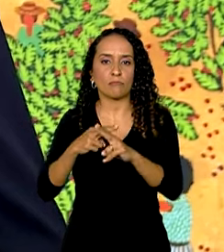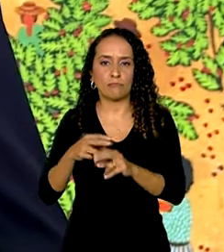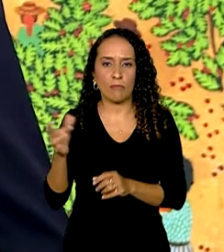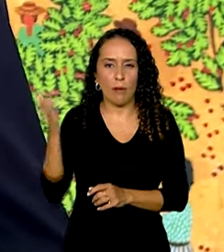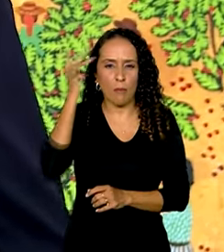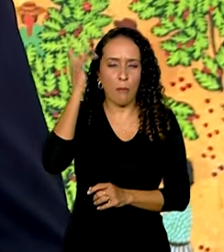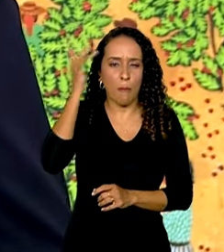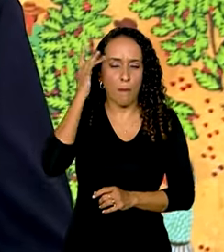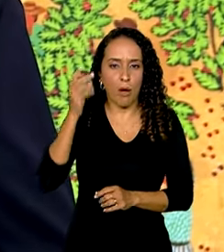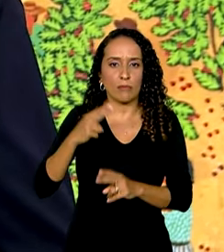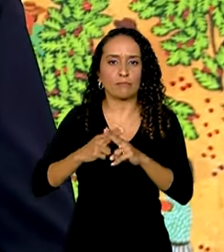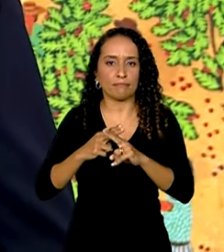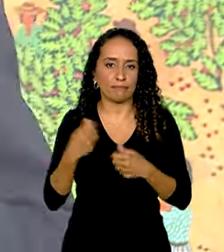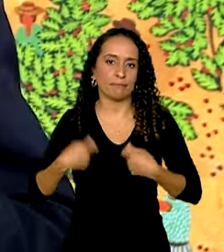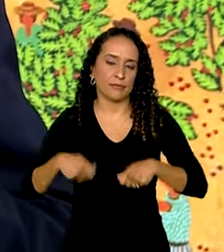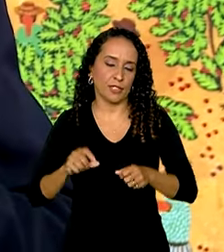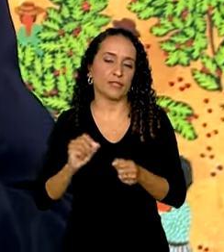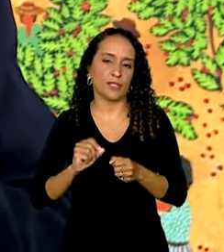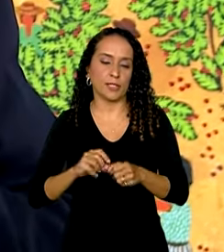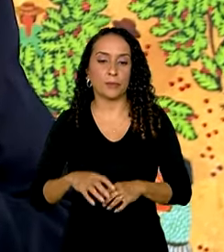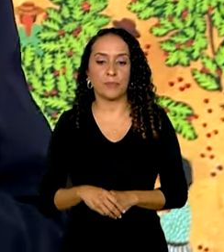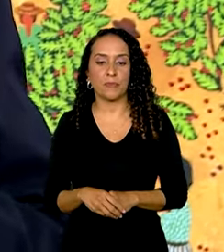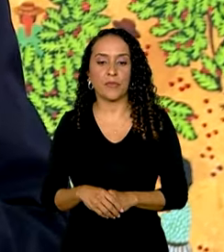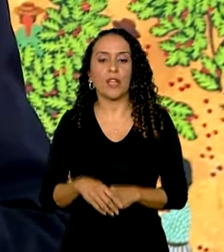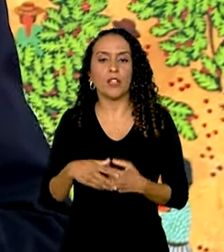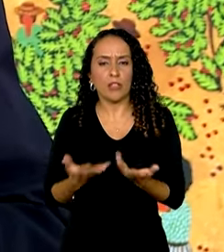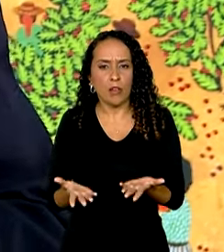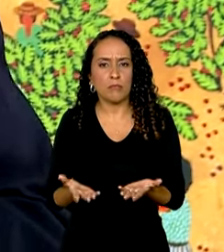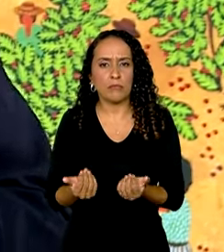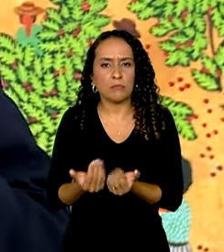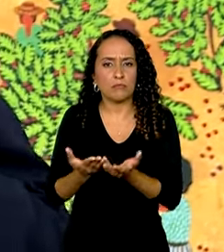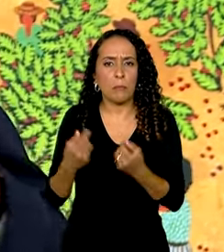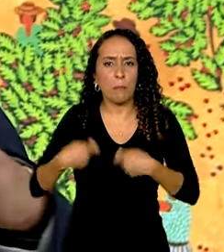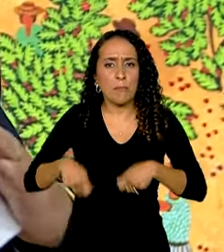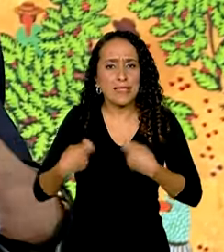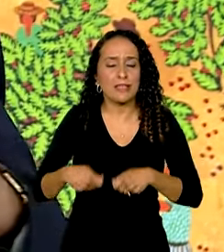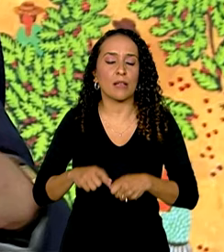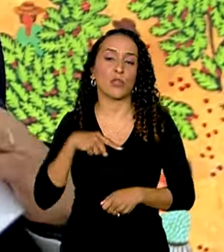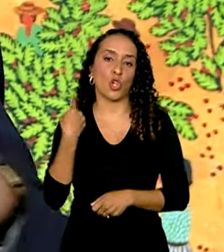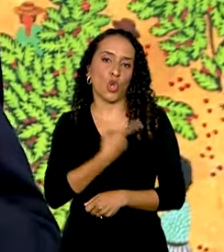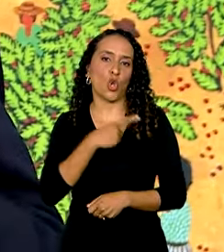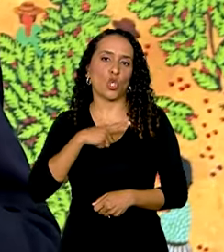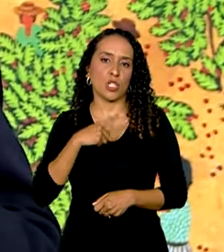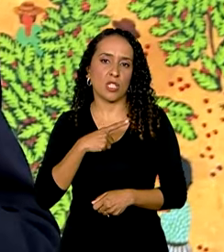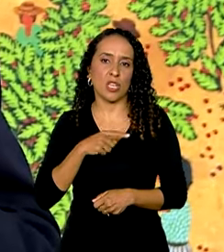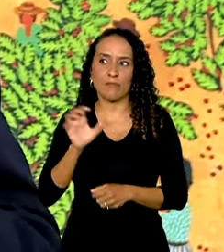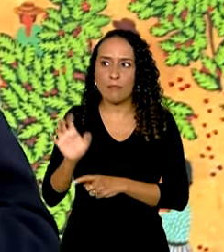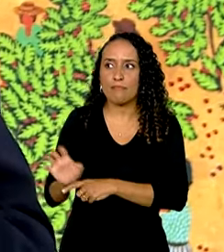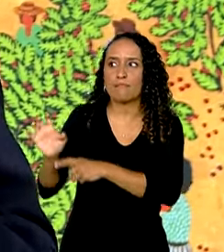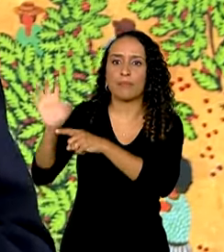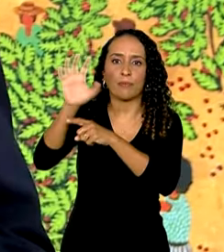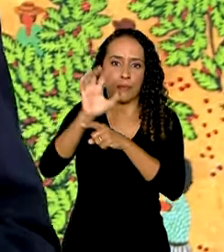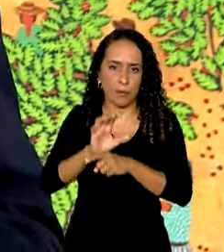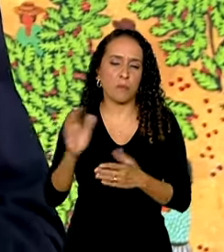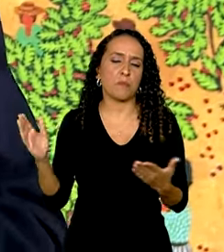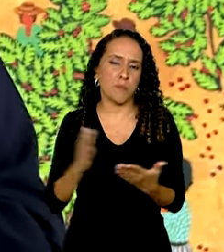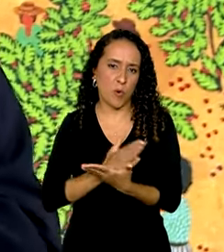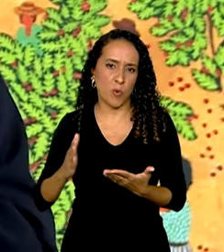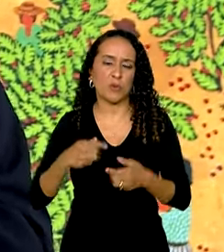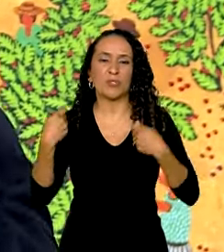tecnológica que tanto nós precisamos fazer. Nós vamos contemplar em função das necessidades que nós tivemos regionais. Algumas regiões